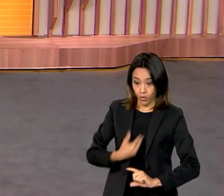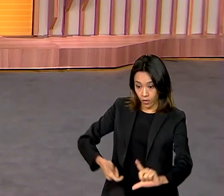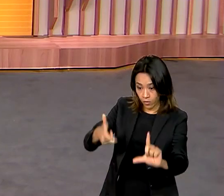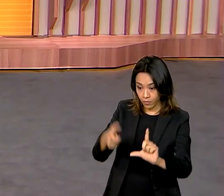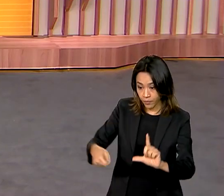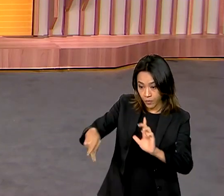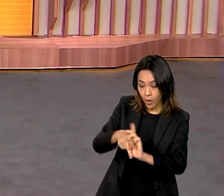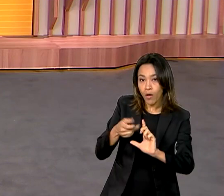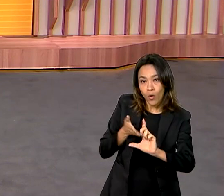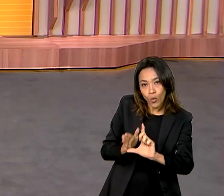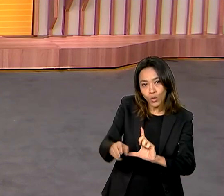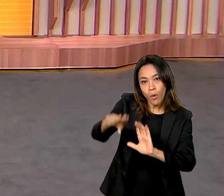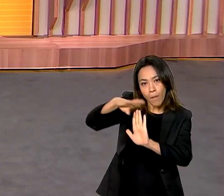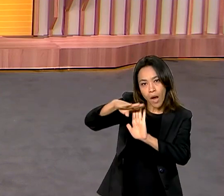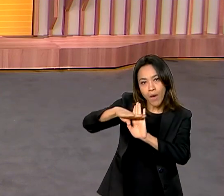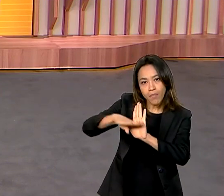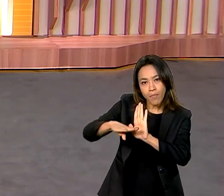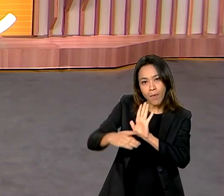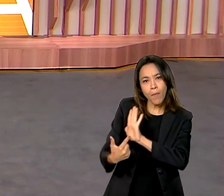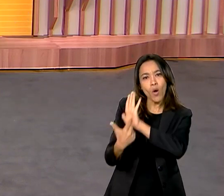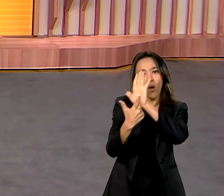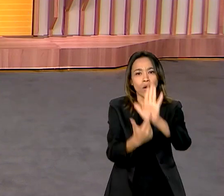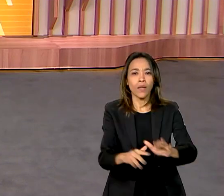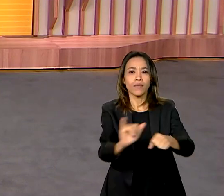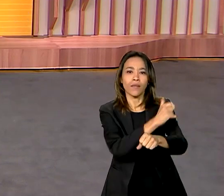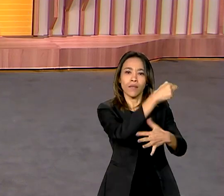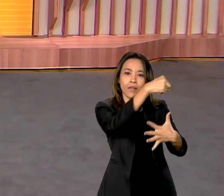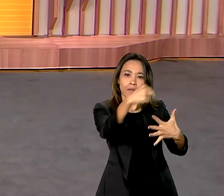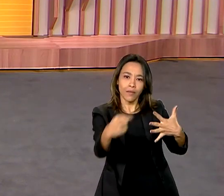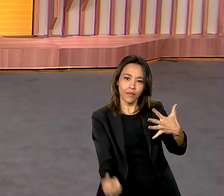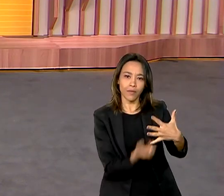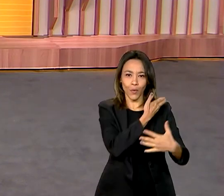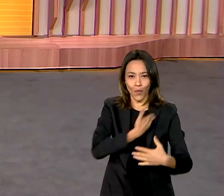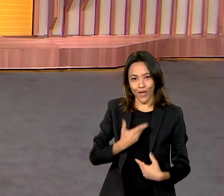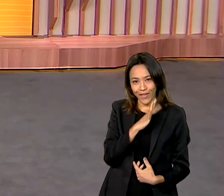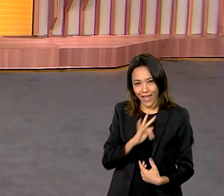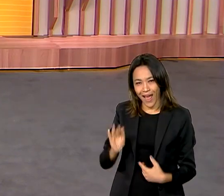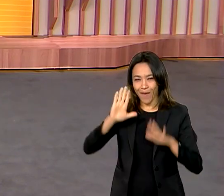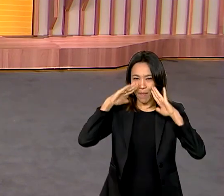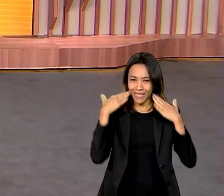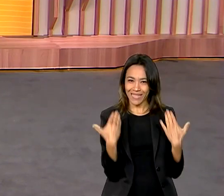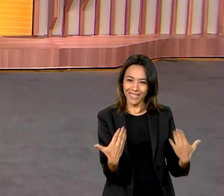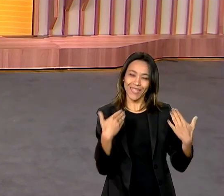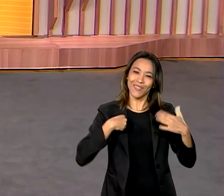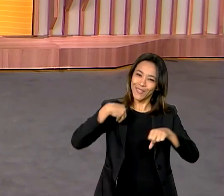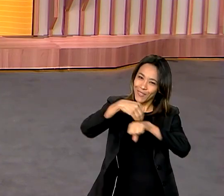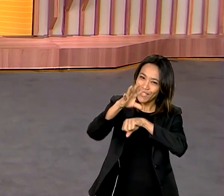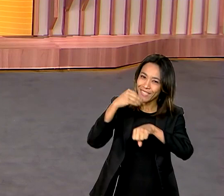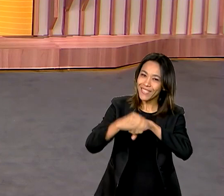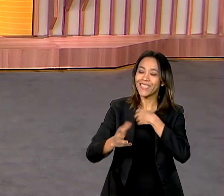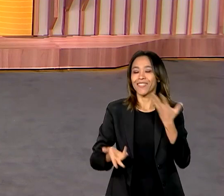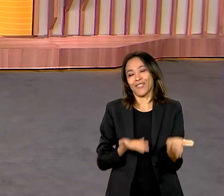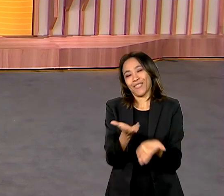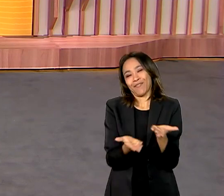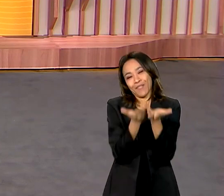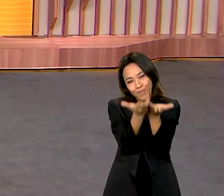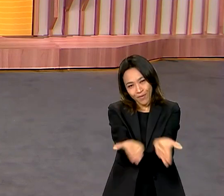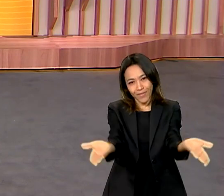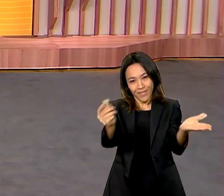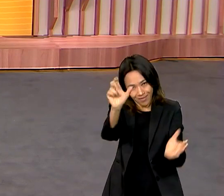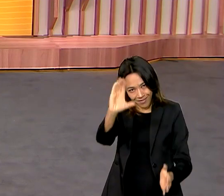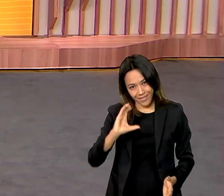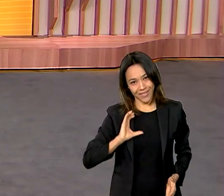segue com a programação mostrando todas as ações do governo federal, com eventos ao vivo, dicas e serviços para você,